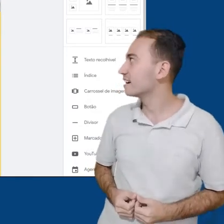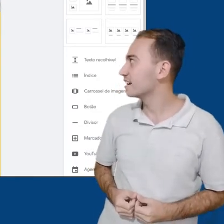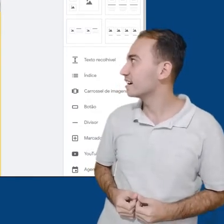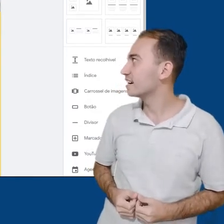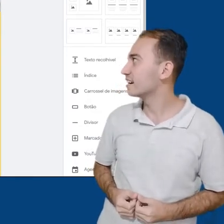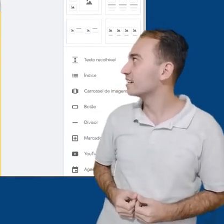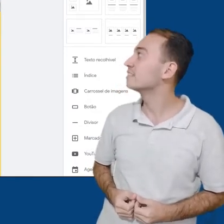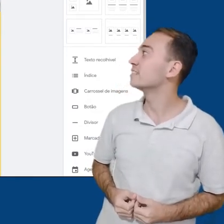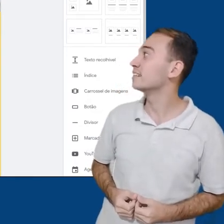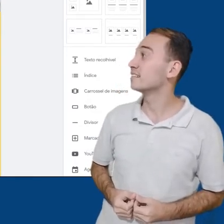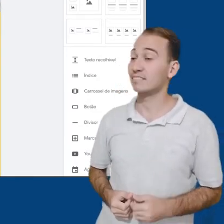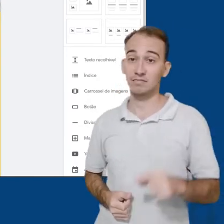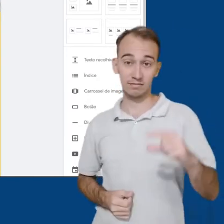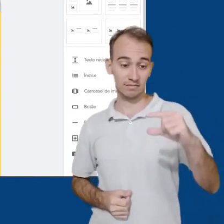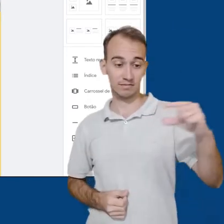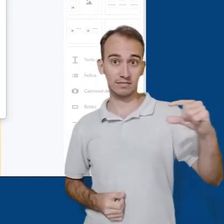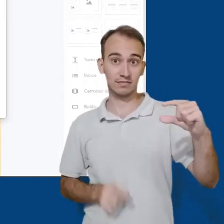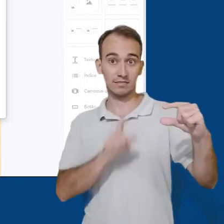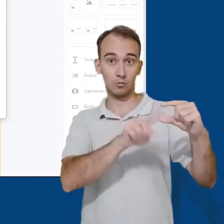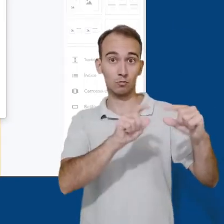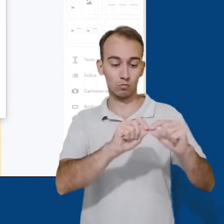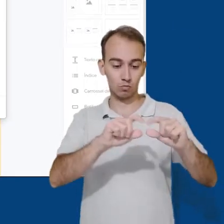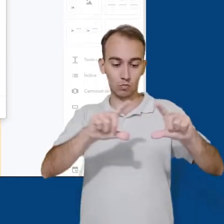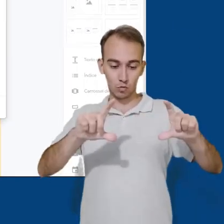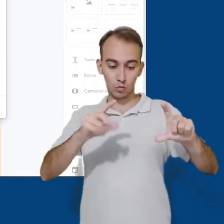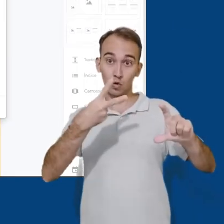alterar imagem no canto inferior esquerdo do banner.